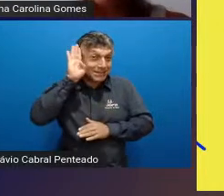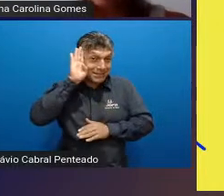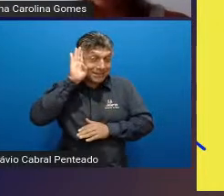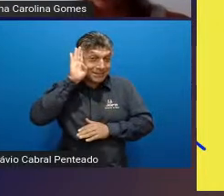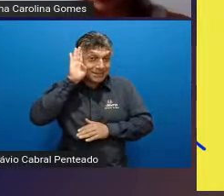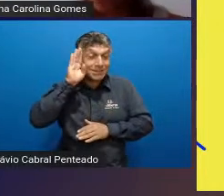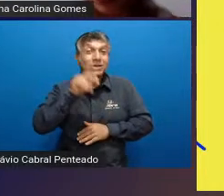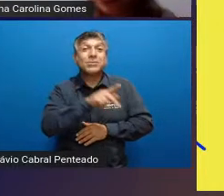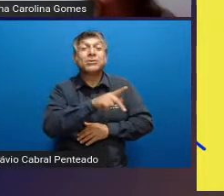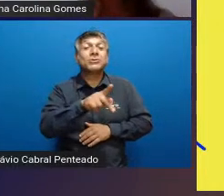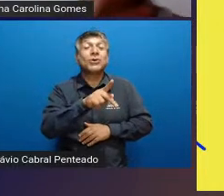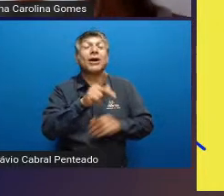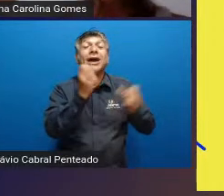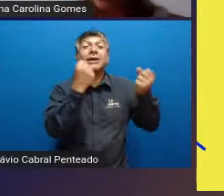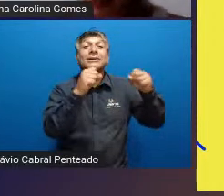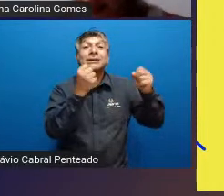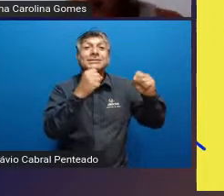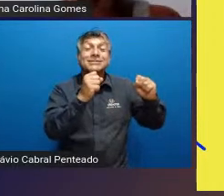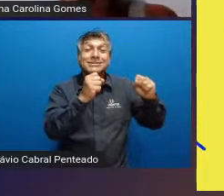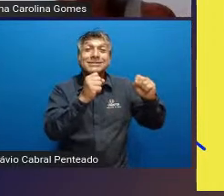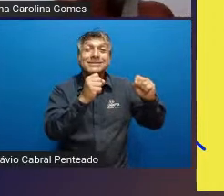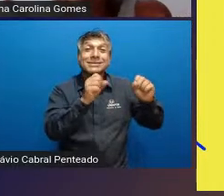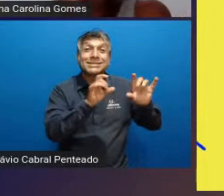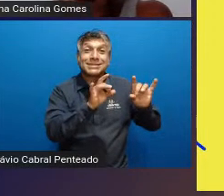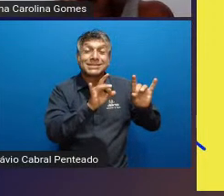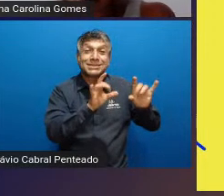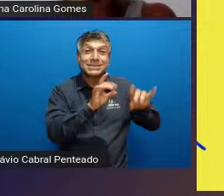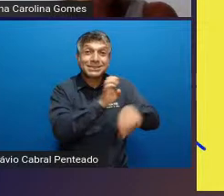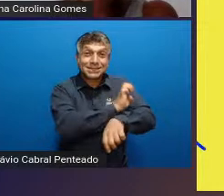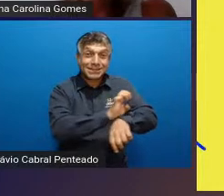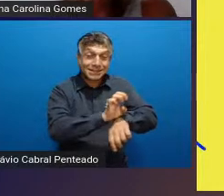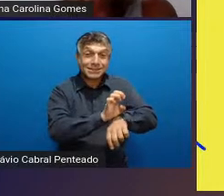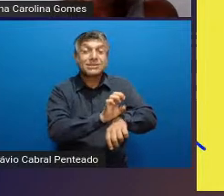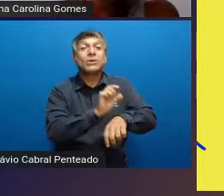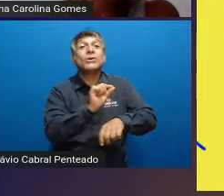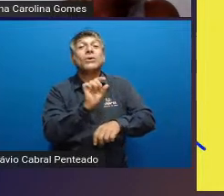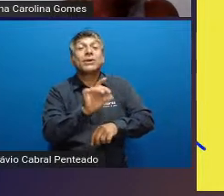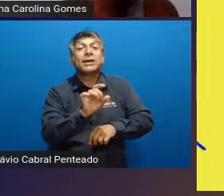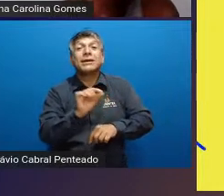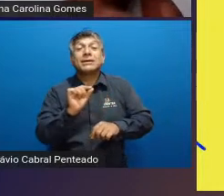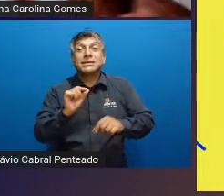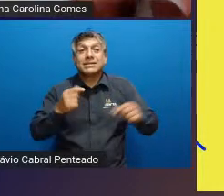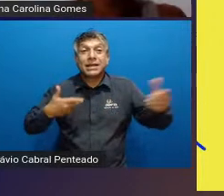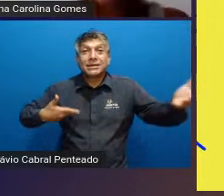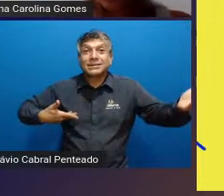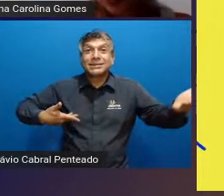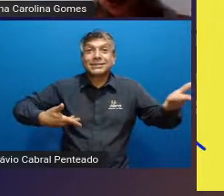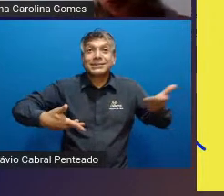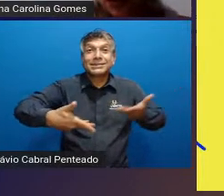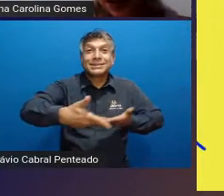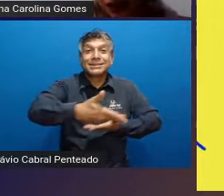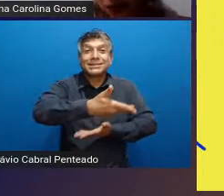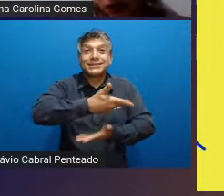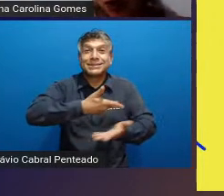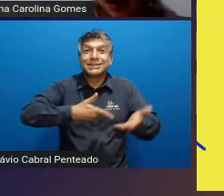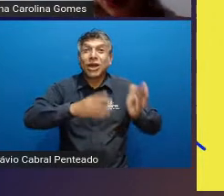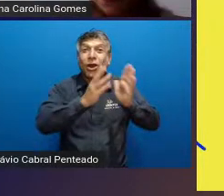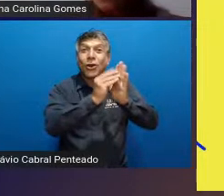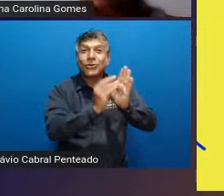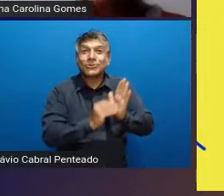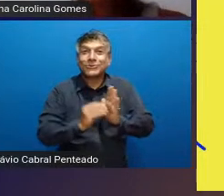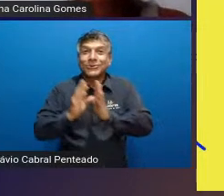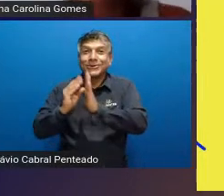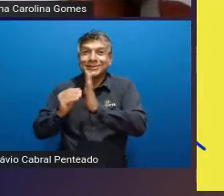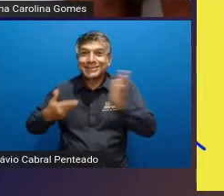especial ele fica responsável pelas ferramentas que serão necessárias pro acesso do autista a esses conteúdos acadêmicos